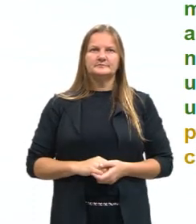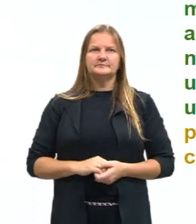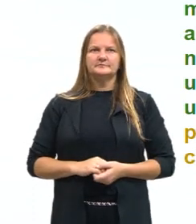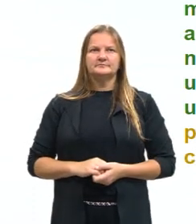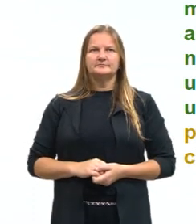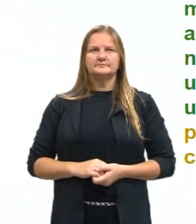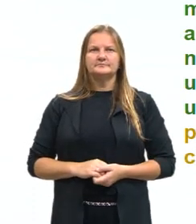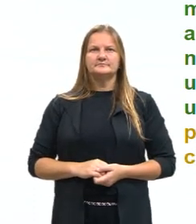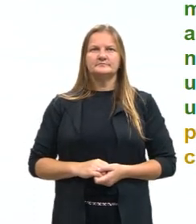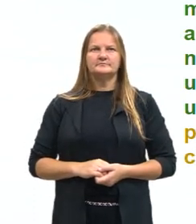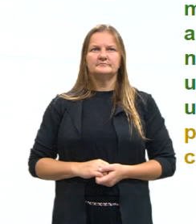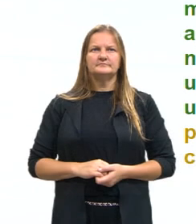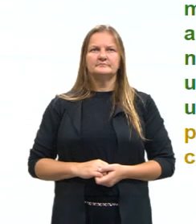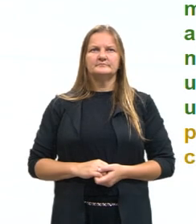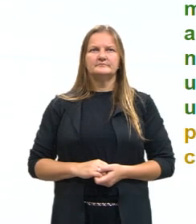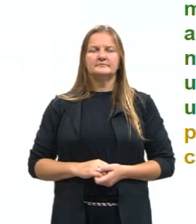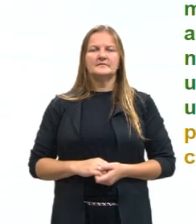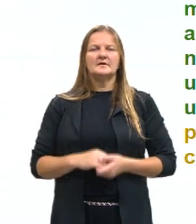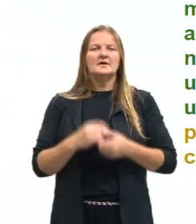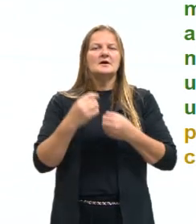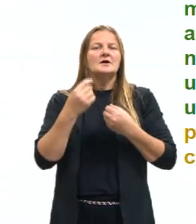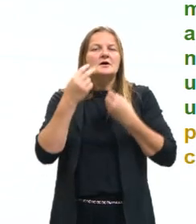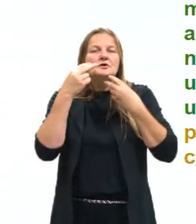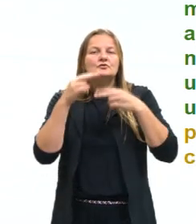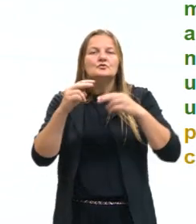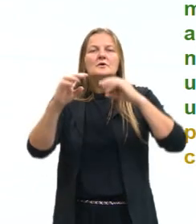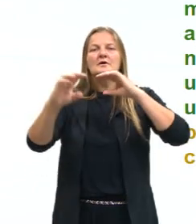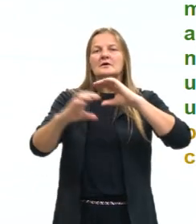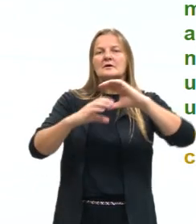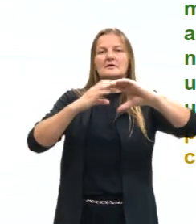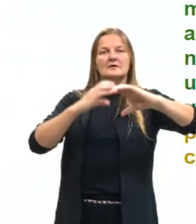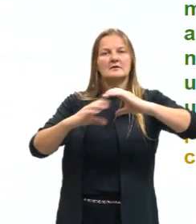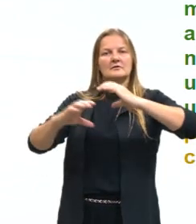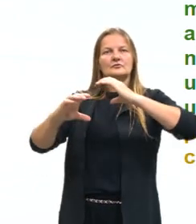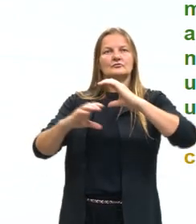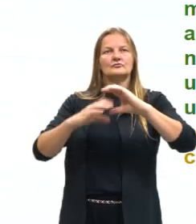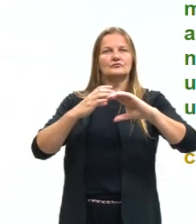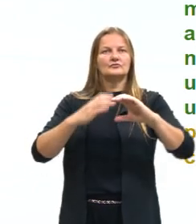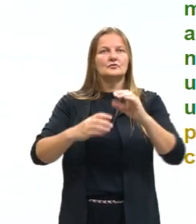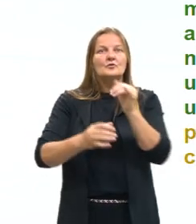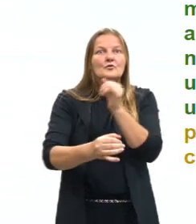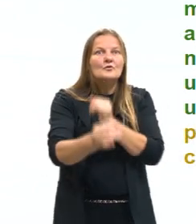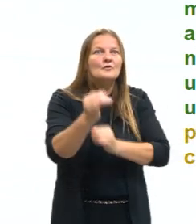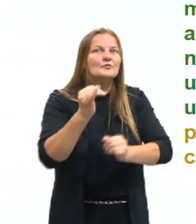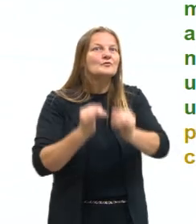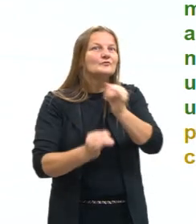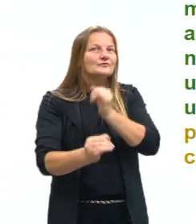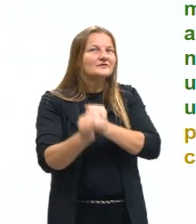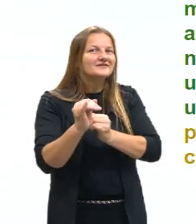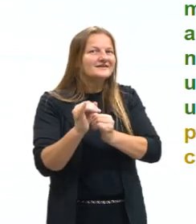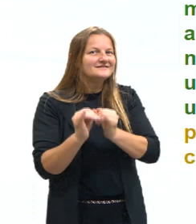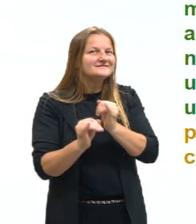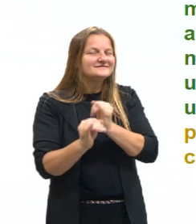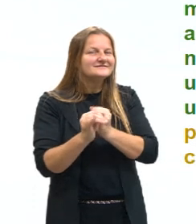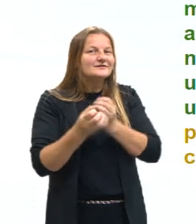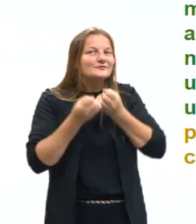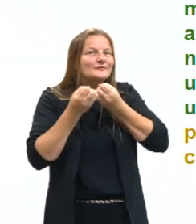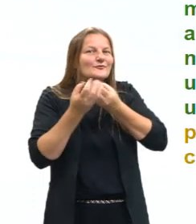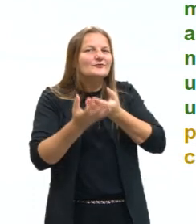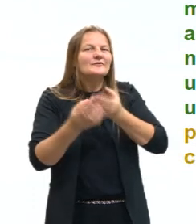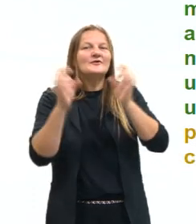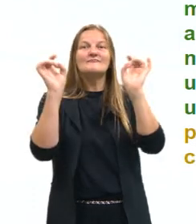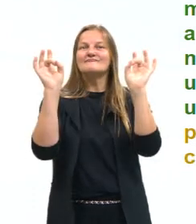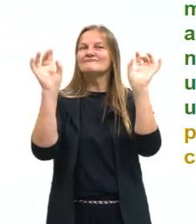Em sua canção pela internet, aspas, né? Porque ela está citando ali uma canção